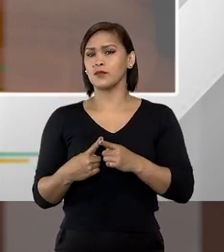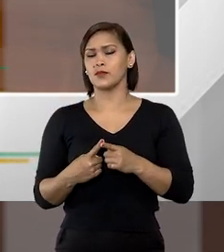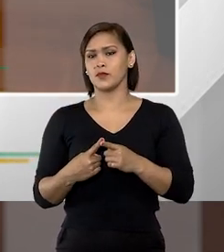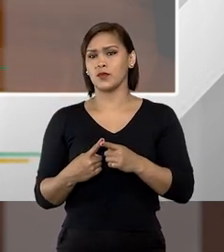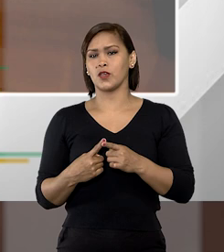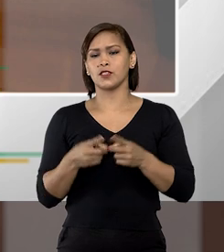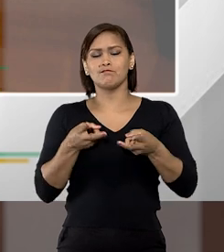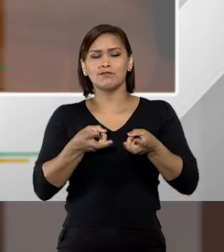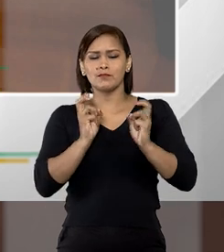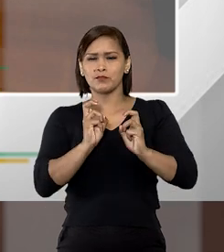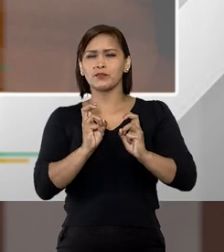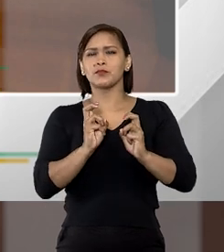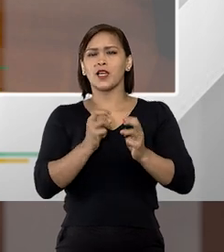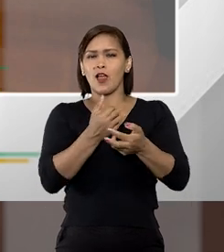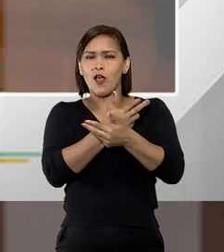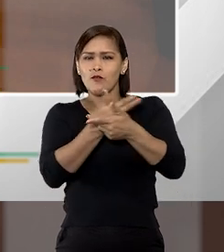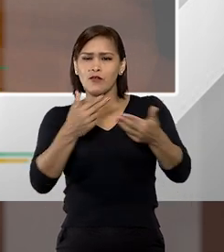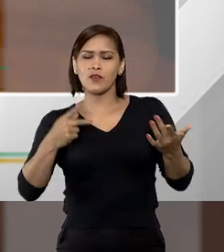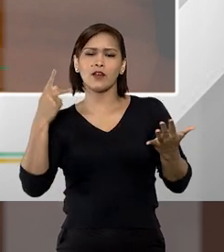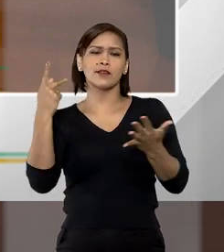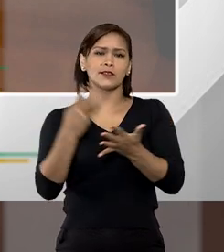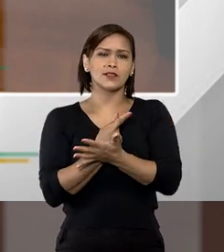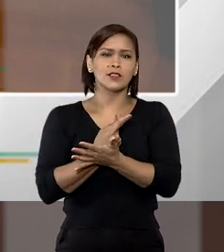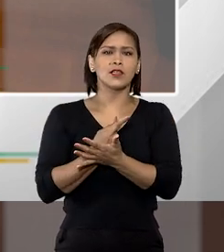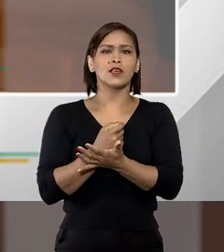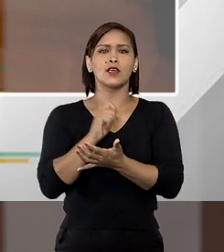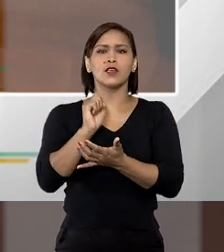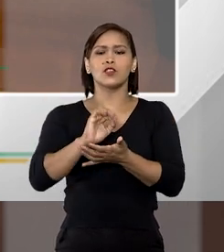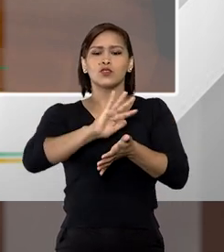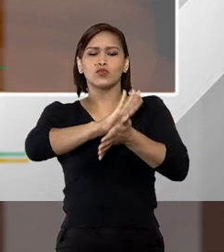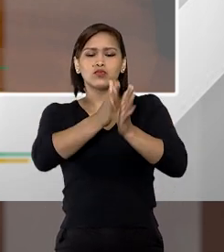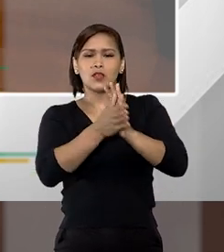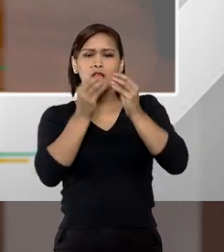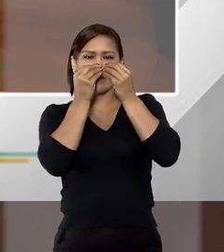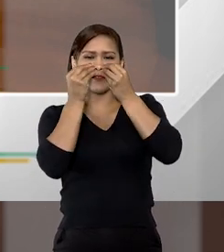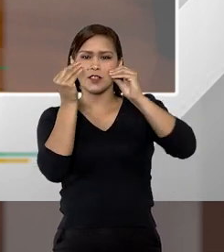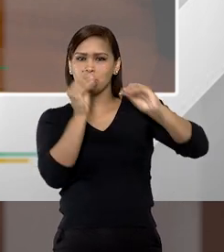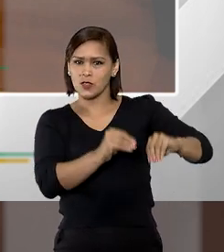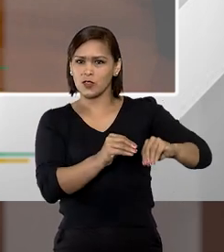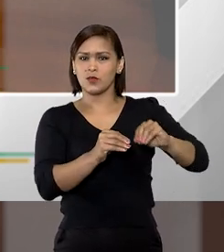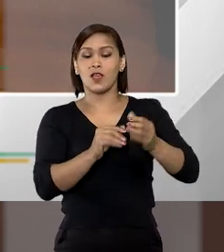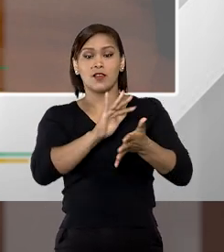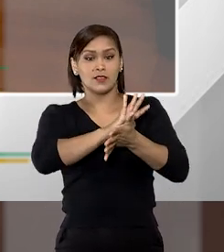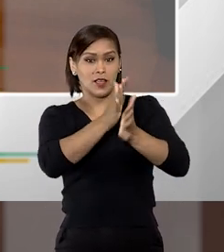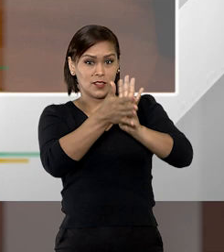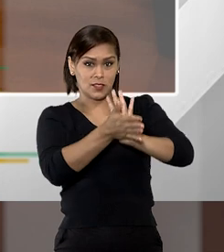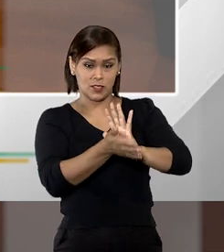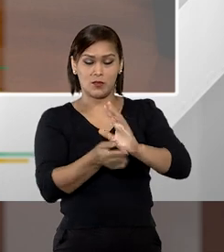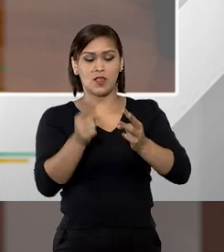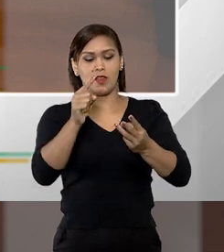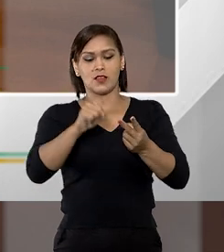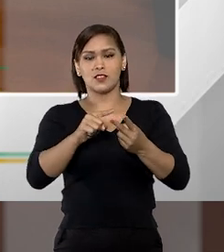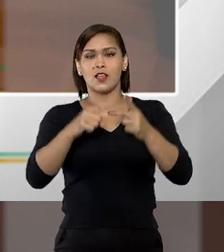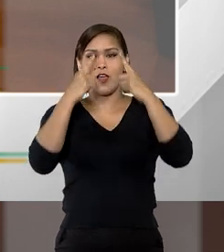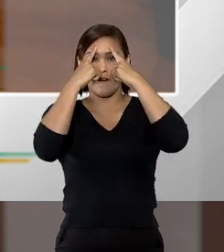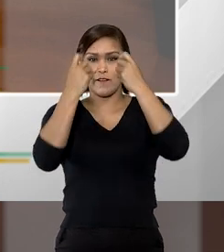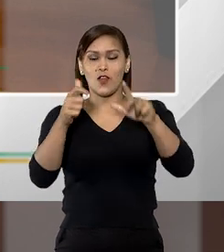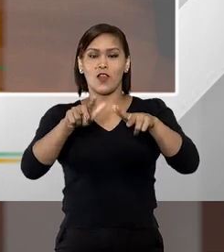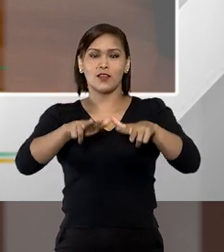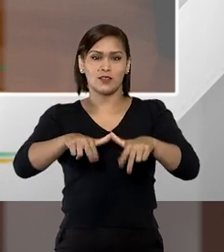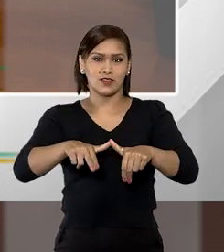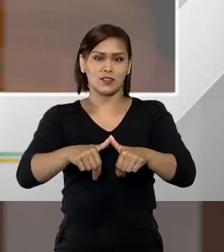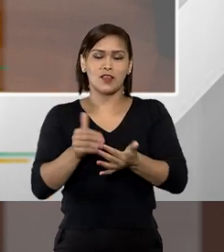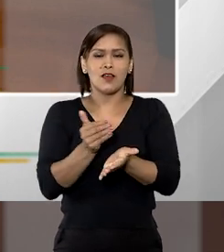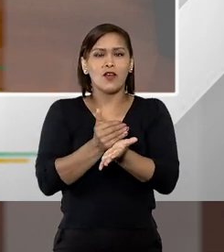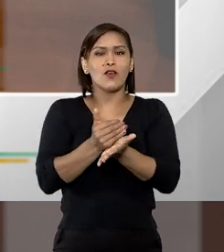a gente identifica muito, então, essa questão do menosprezo, essa questão da discriminação, essa questão da violência de gênero